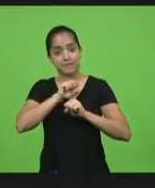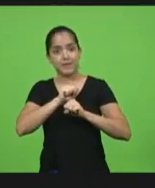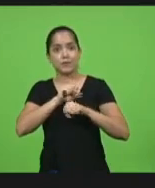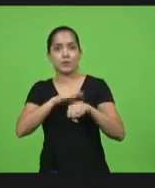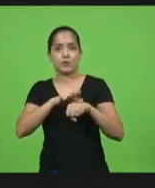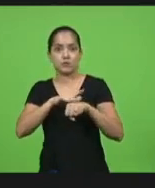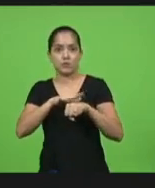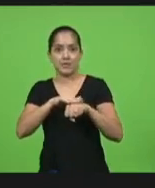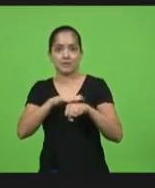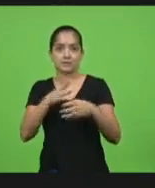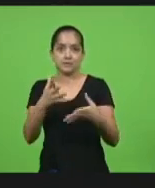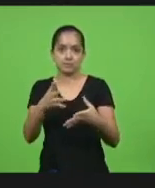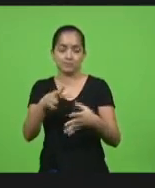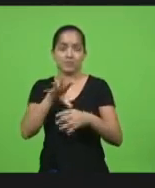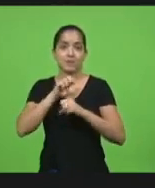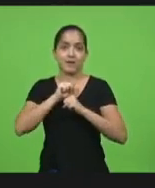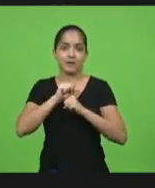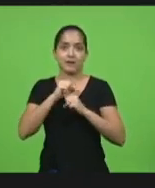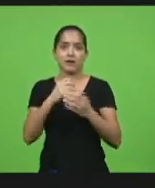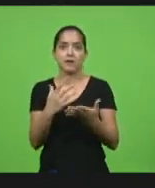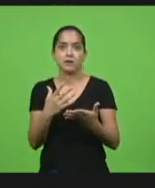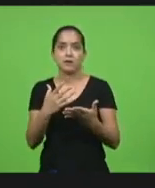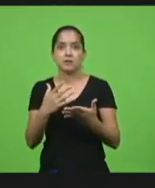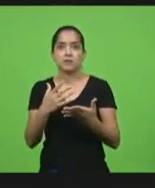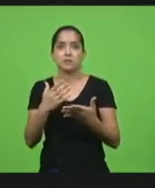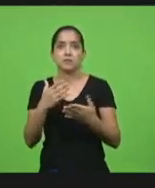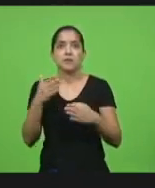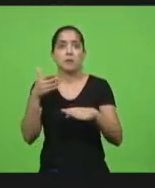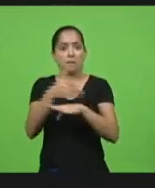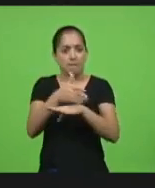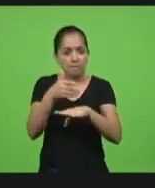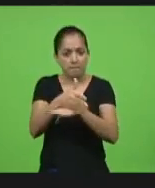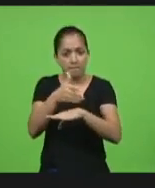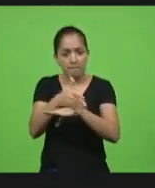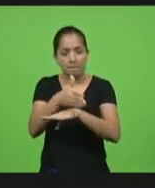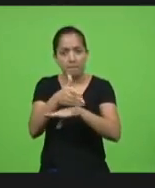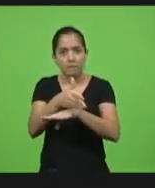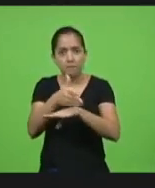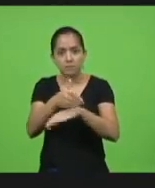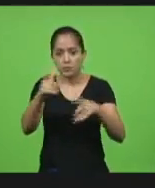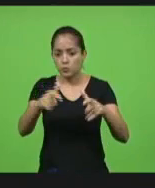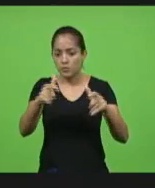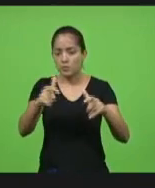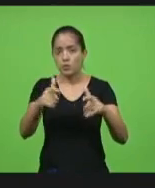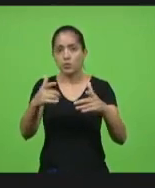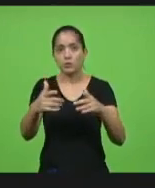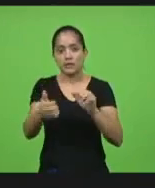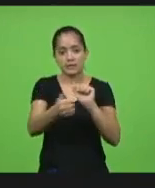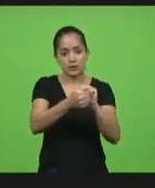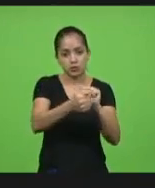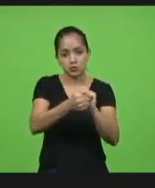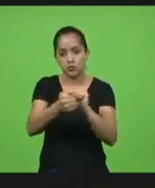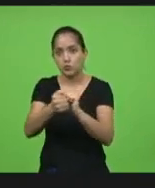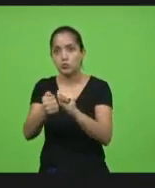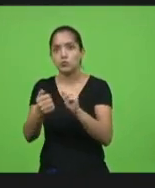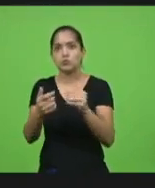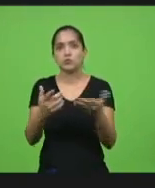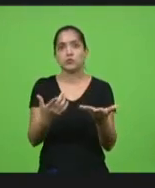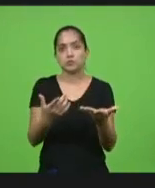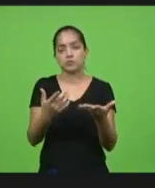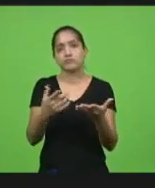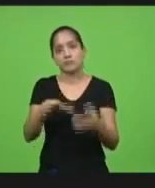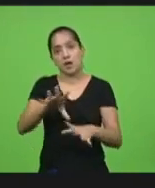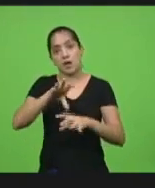contaminaram por ele quanto mais você compactar essas pessoas no mesmo ambiente obviamente que a saturação viral